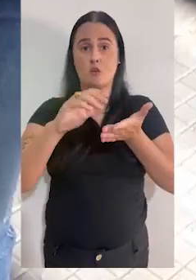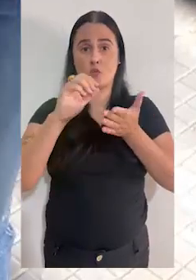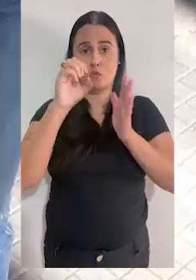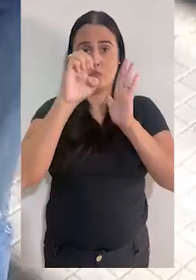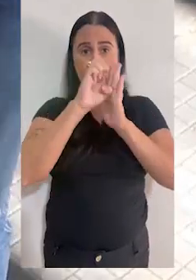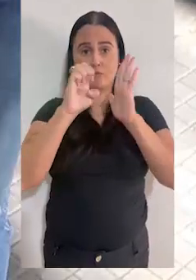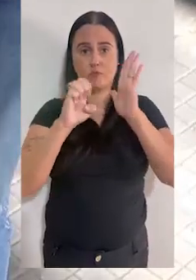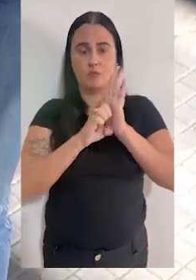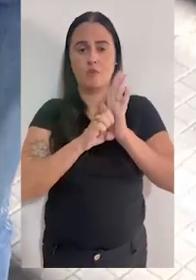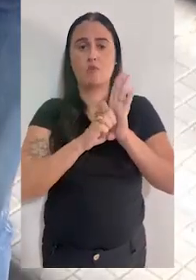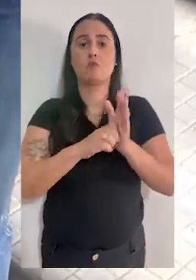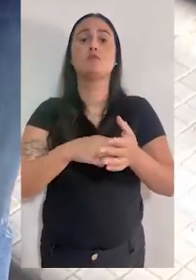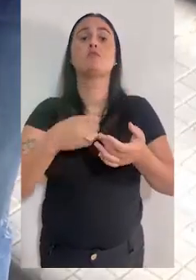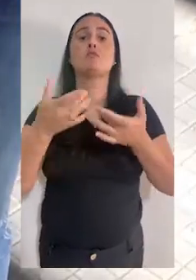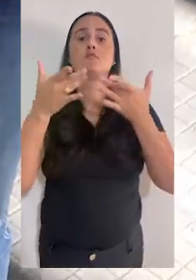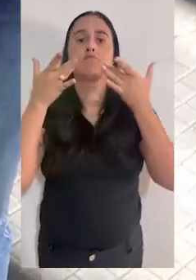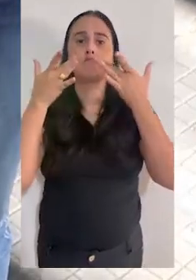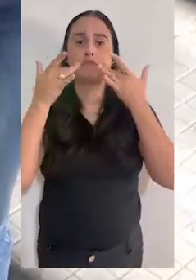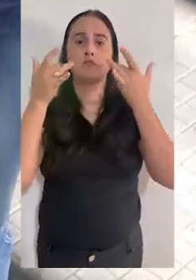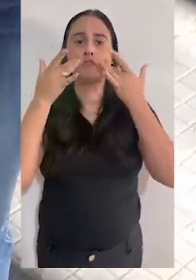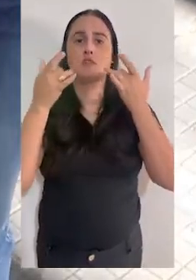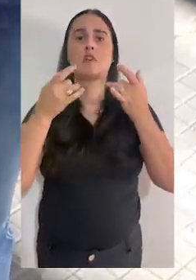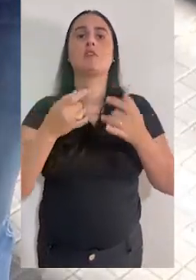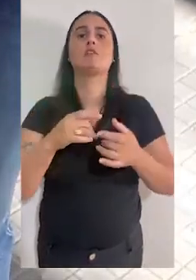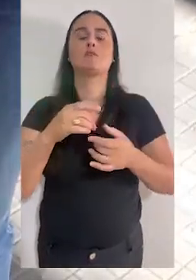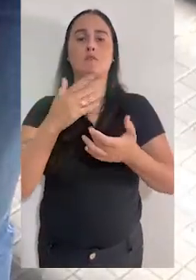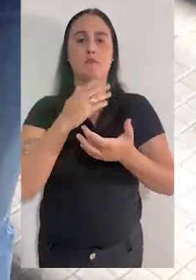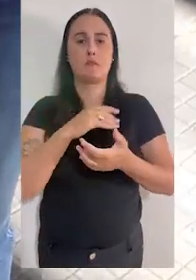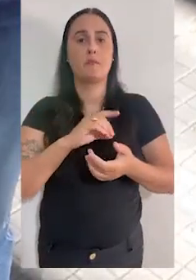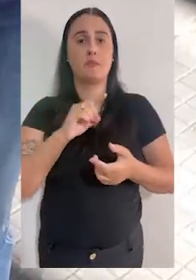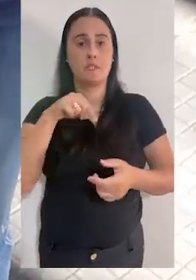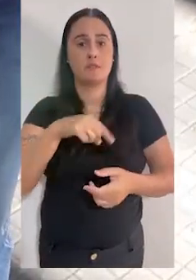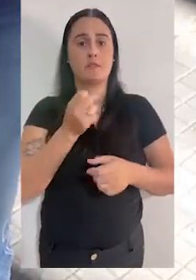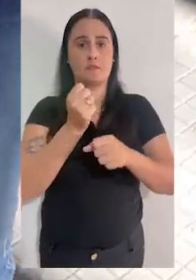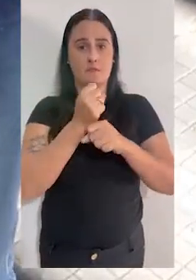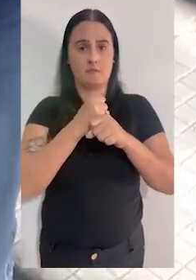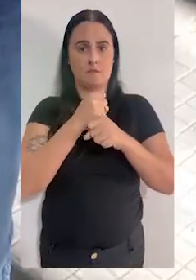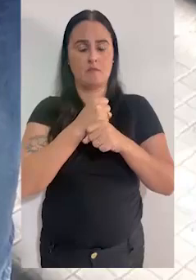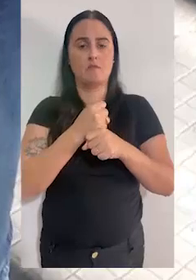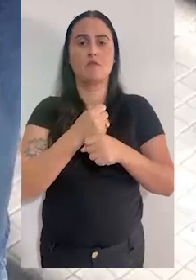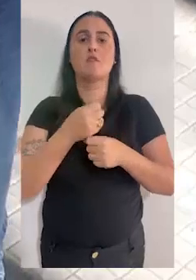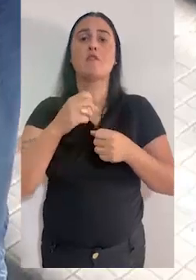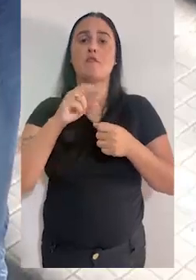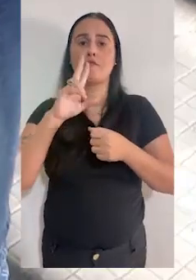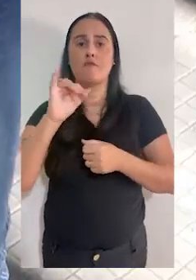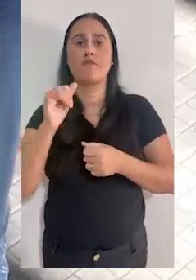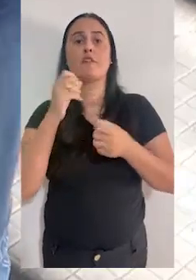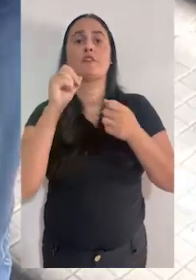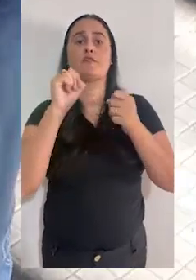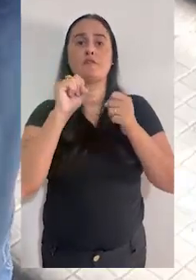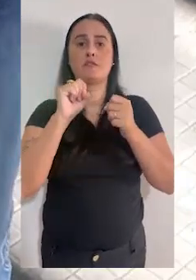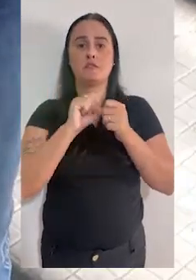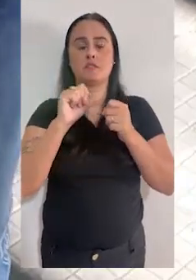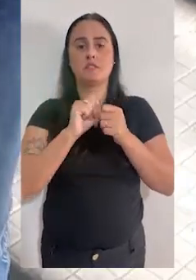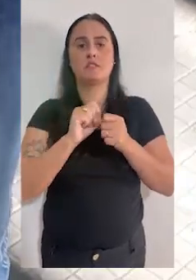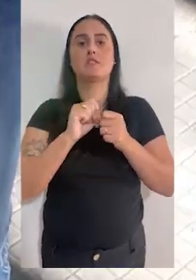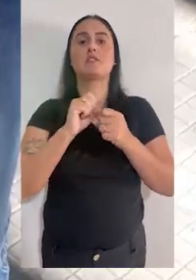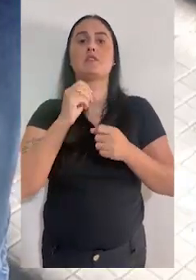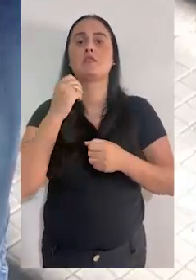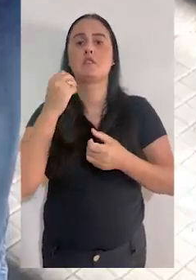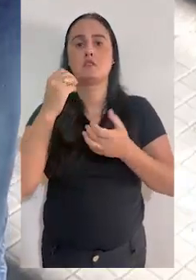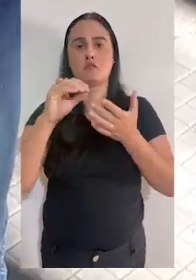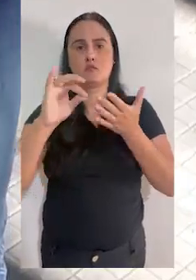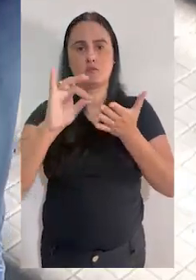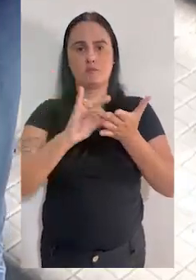edital do processo seletivo para o curso técnico em teatro, para ingresso a partir do segundo semestre seletivo deste ano, será publicado pela